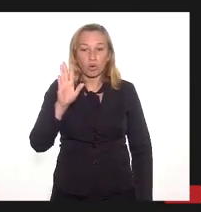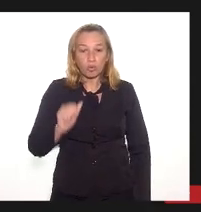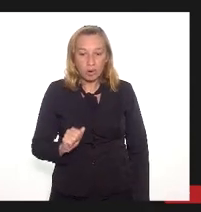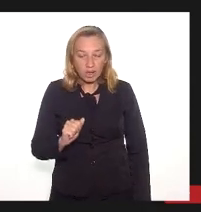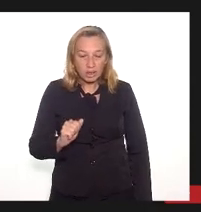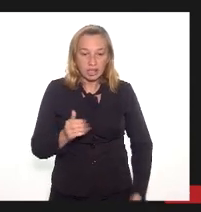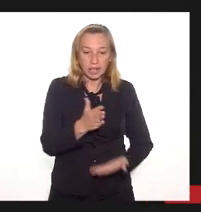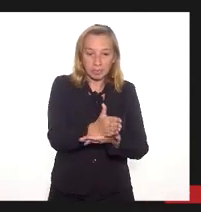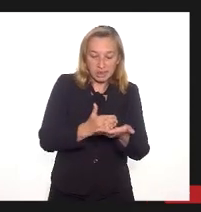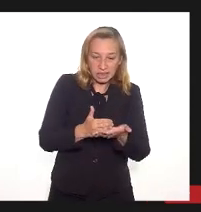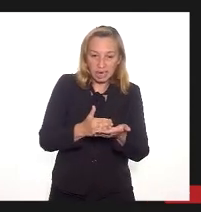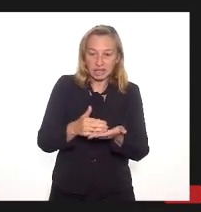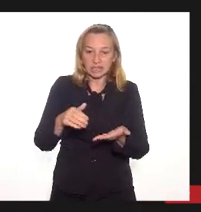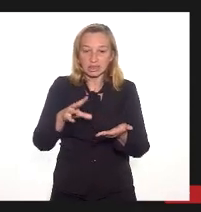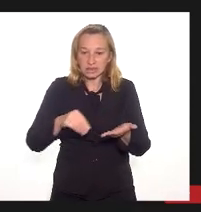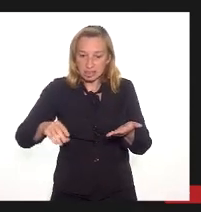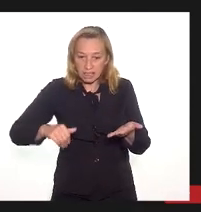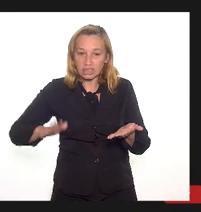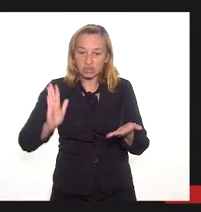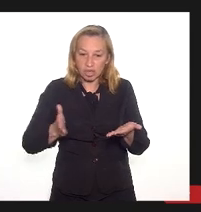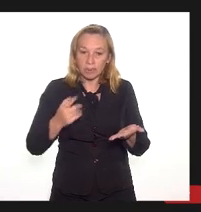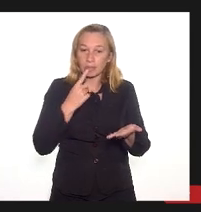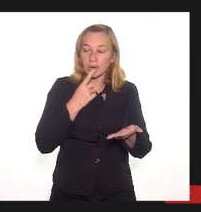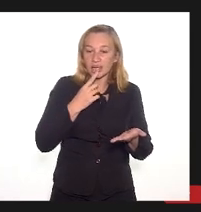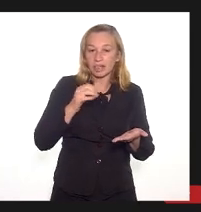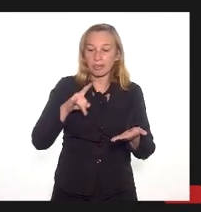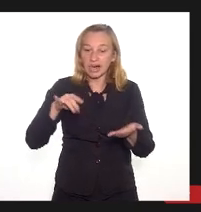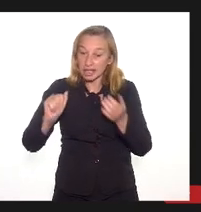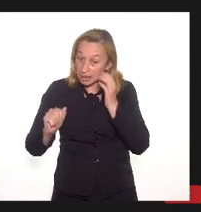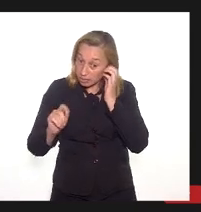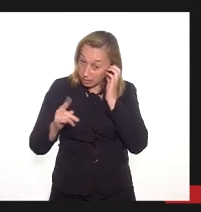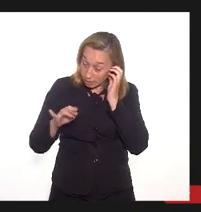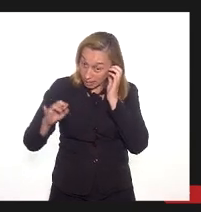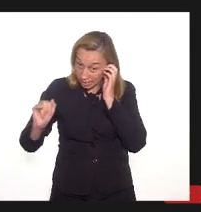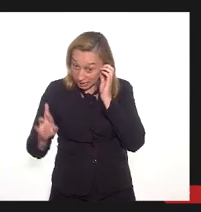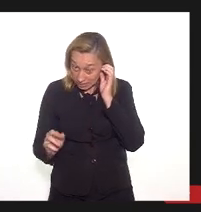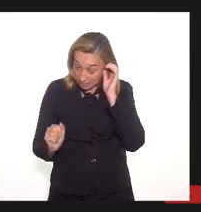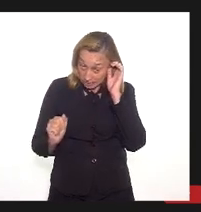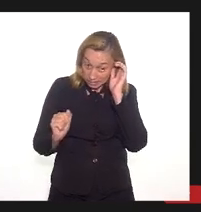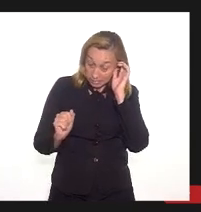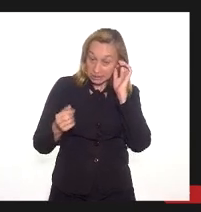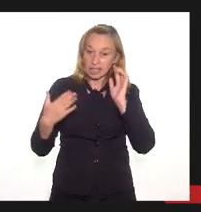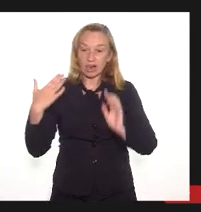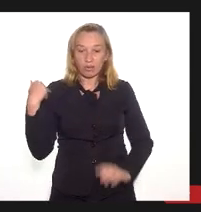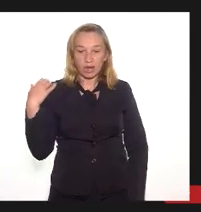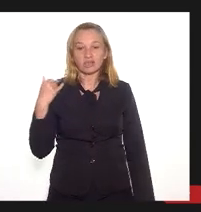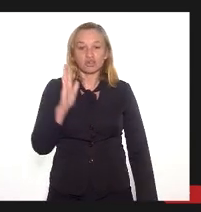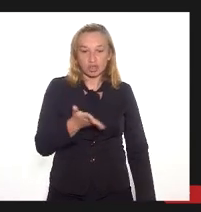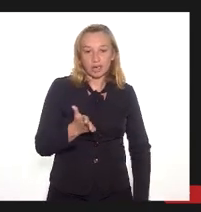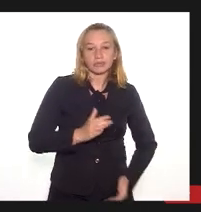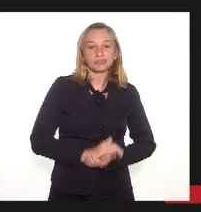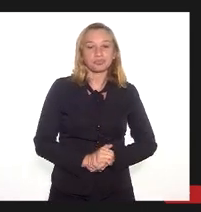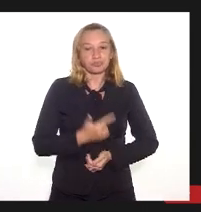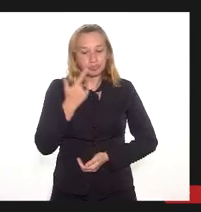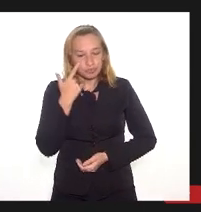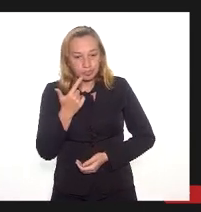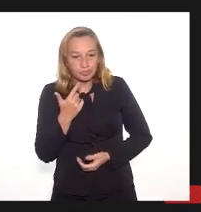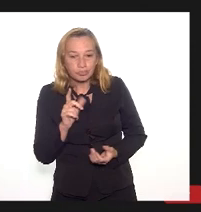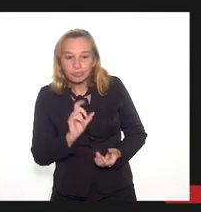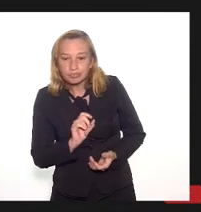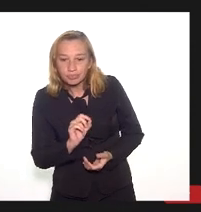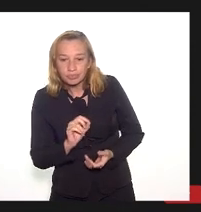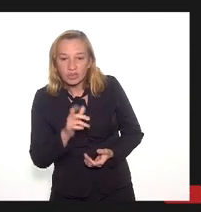mais ou menos metade desse terreno já perto da Baía de Guanabara, mas também a área de marinha que existe ali ao lado. E a gente vê o seguinte,